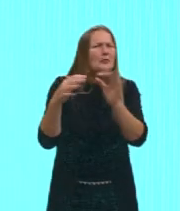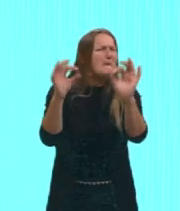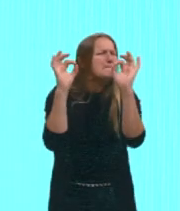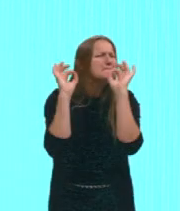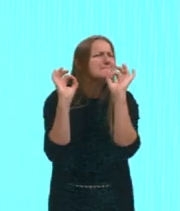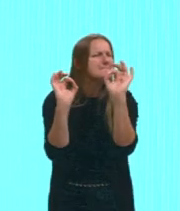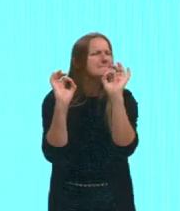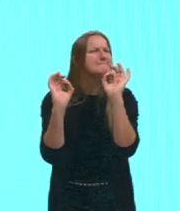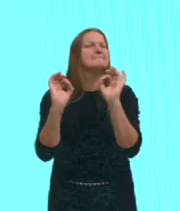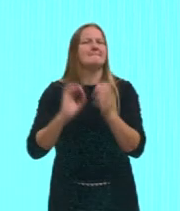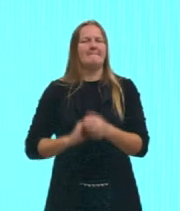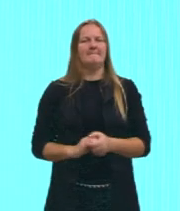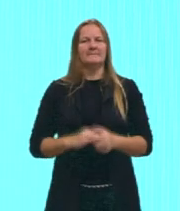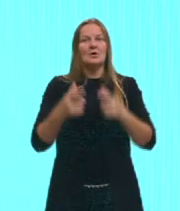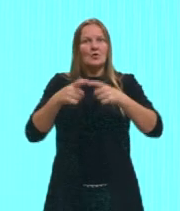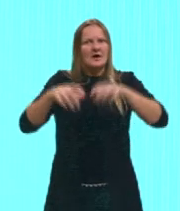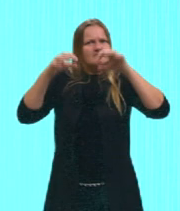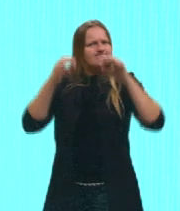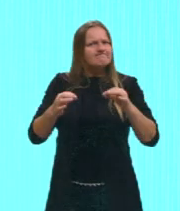exatamente onde é que tu está